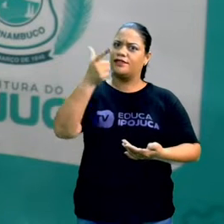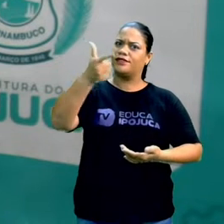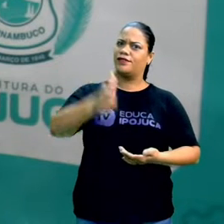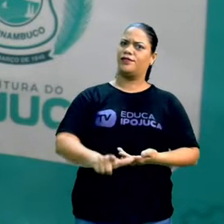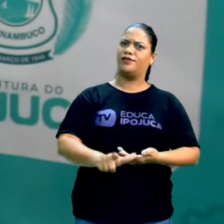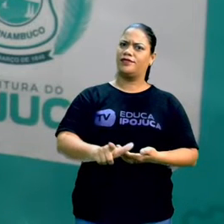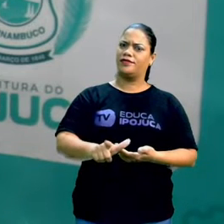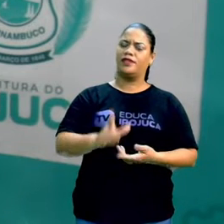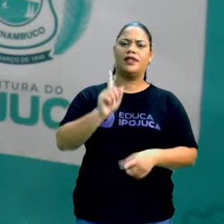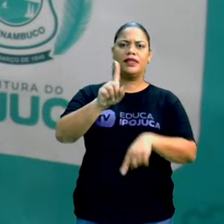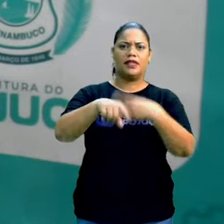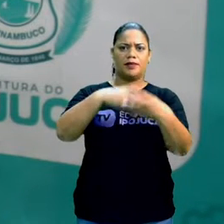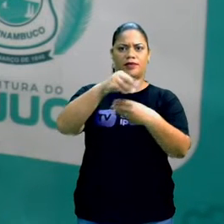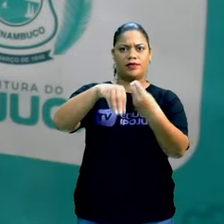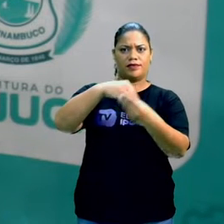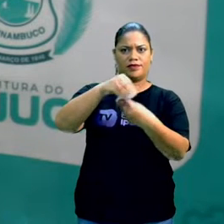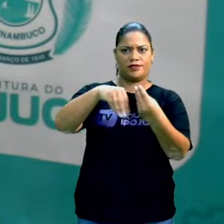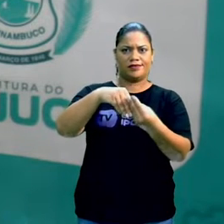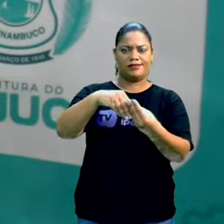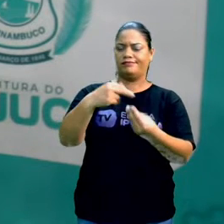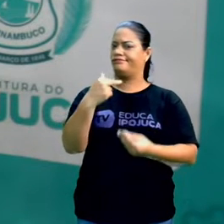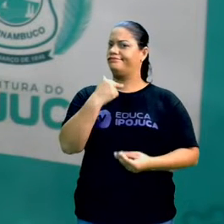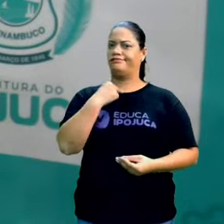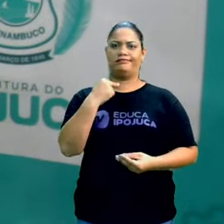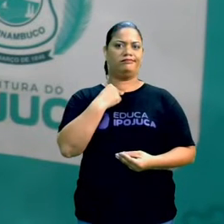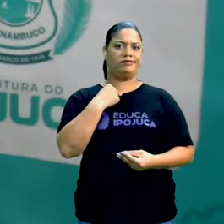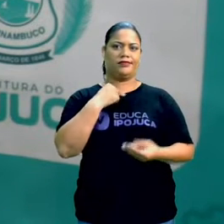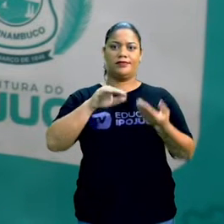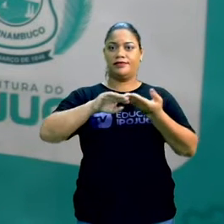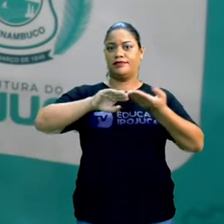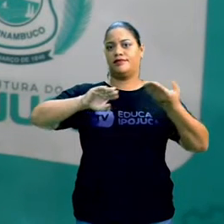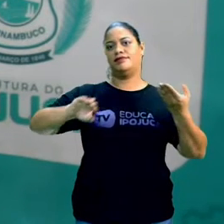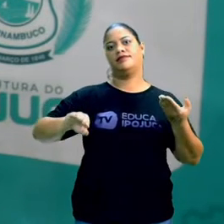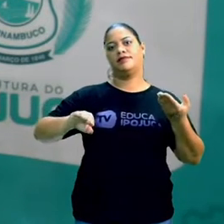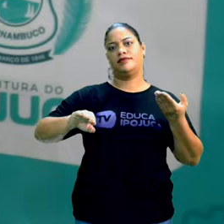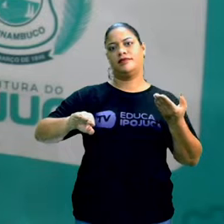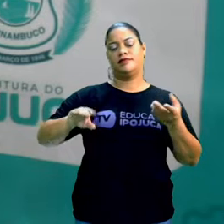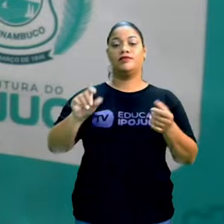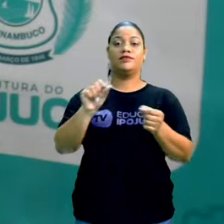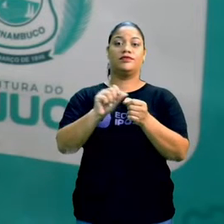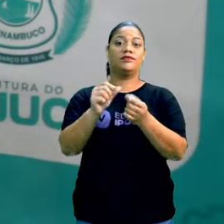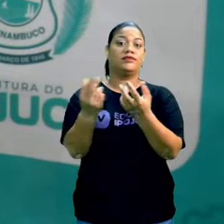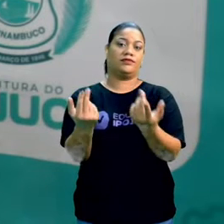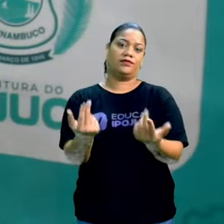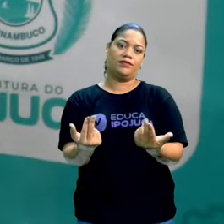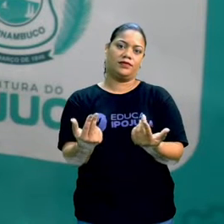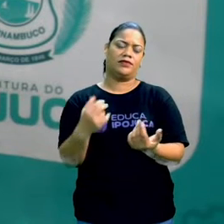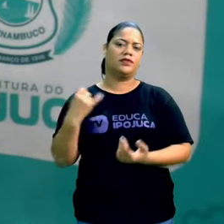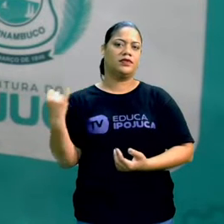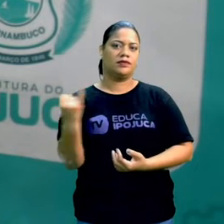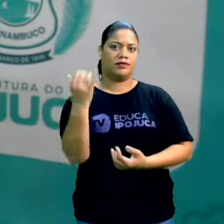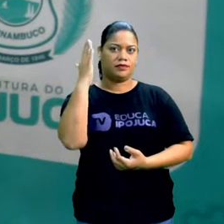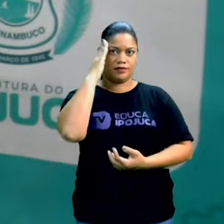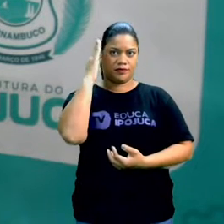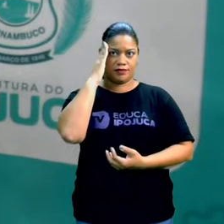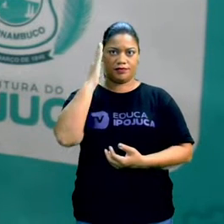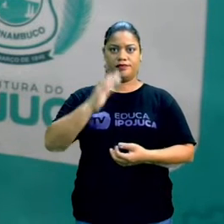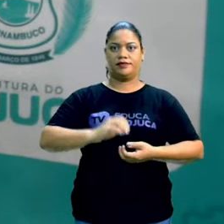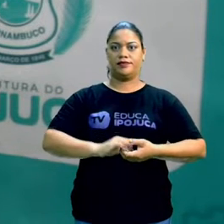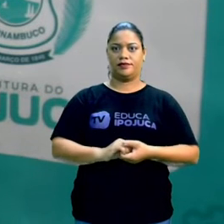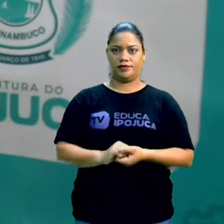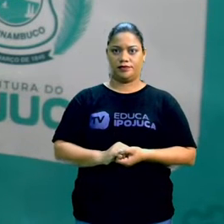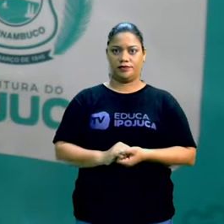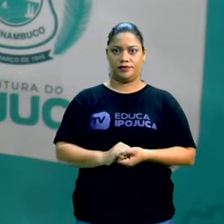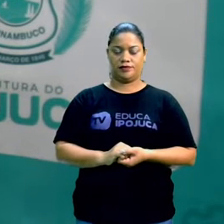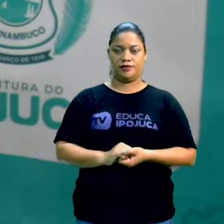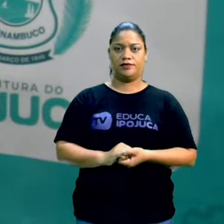a gente, depois que a gente mistura, não dá mais para voltar atrás. Então é importante a gente entender quando é